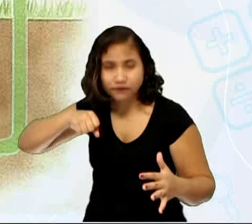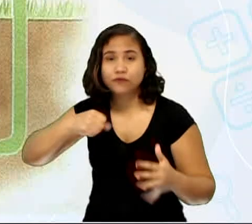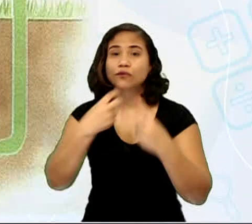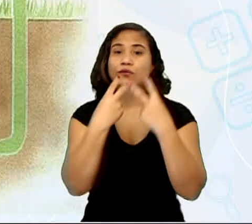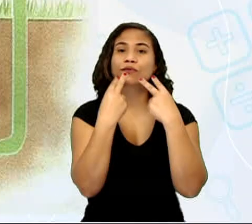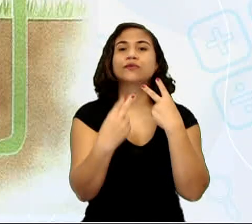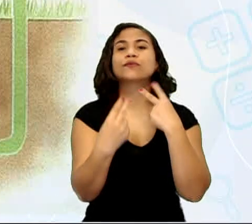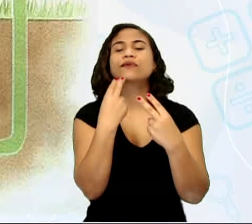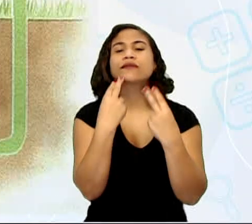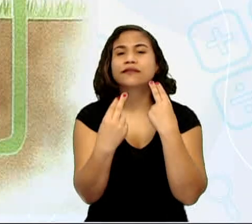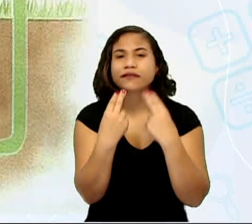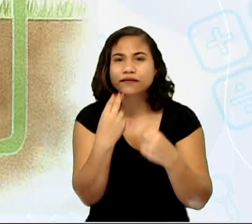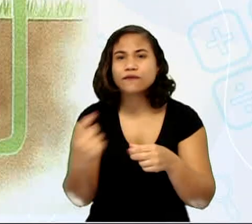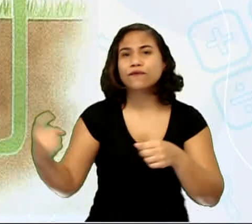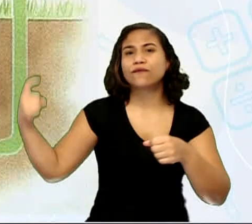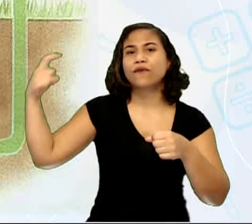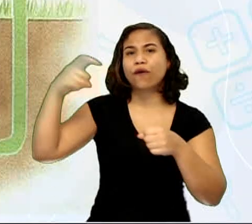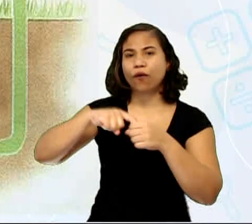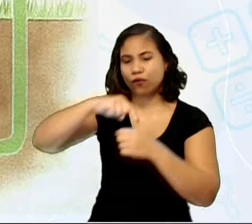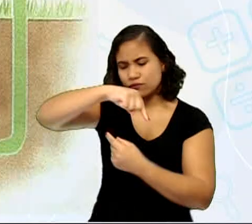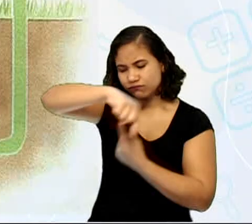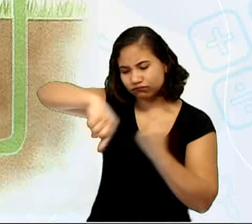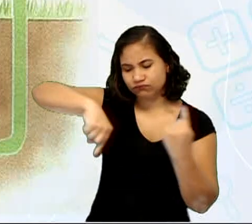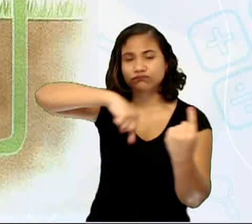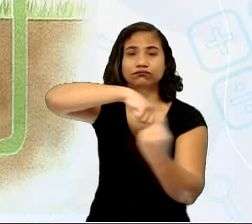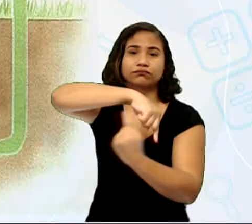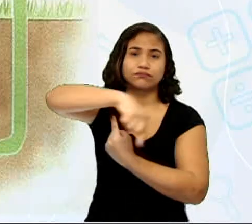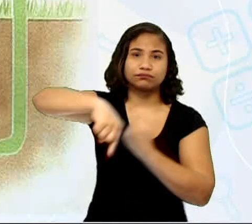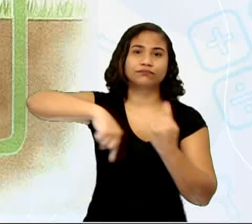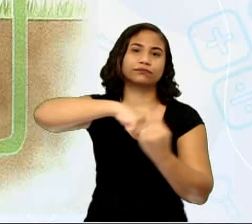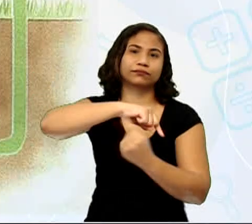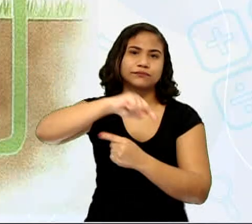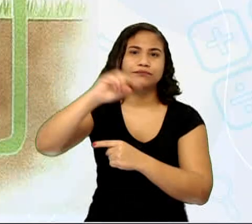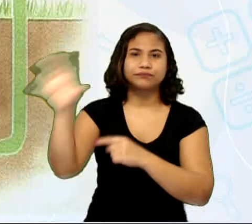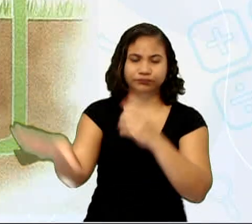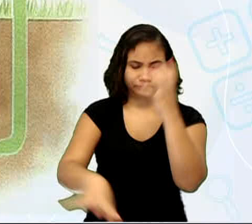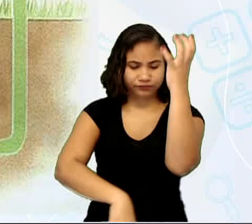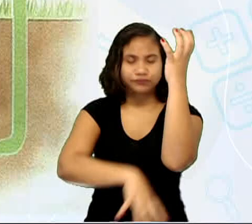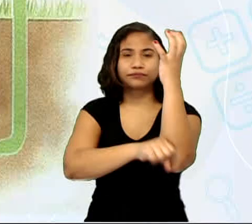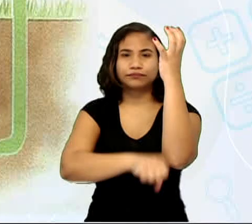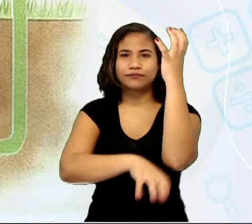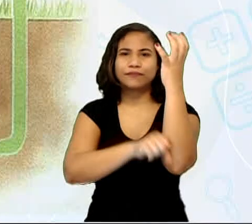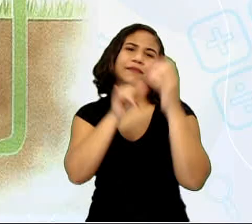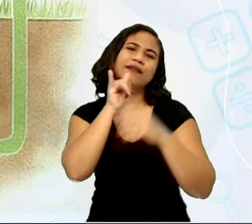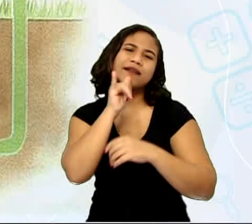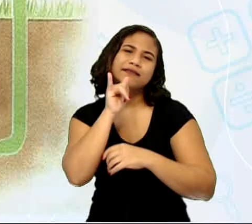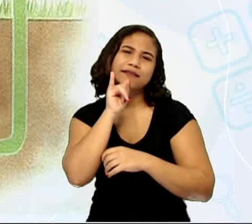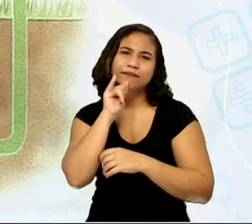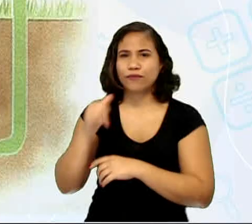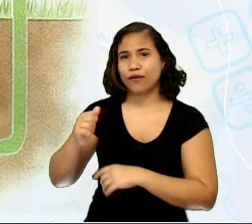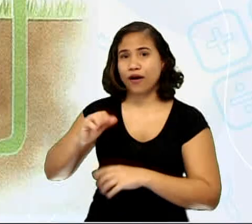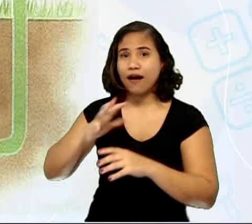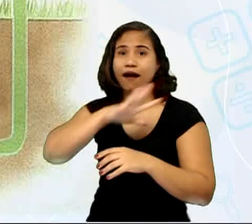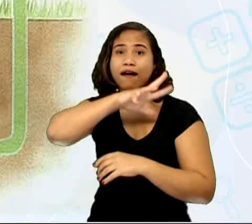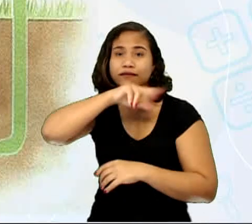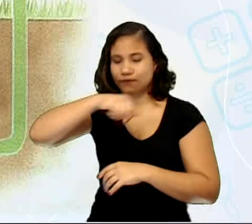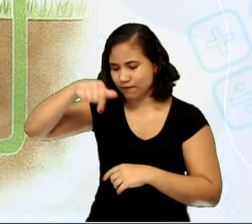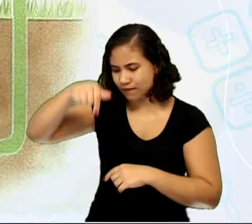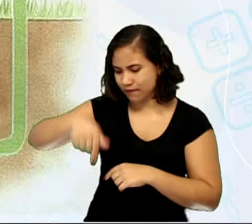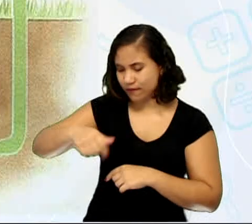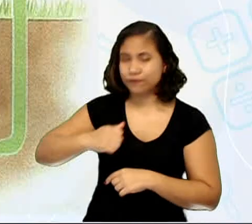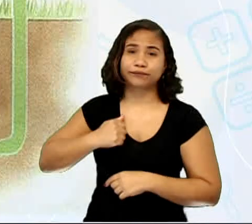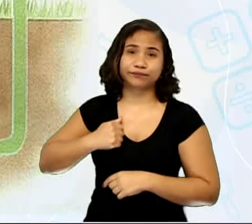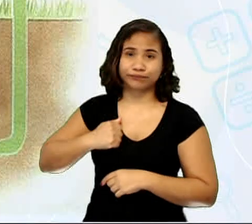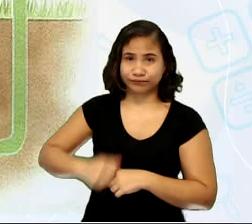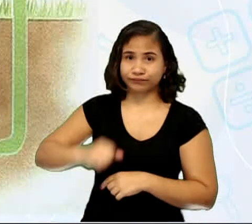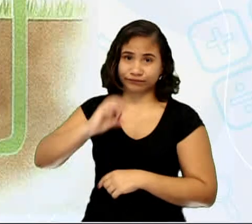que voltam novamente para os vegetais, que reaproveitam esses nutrientes para